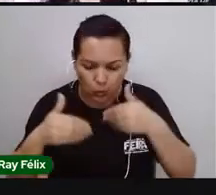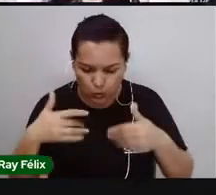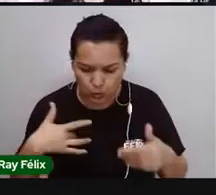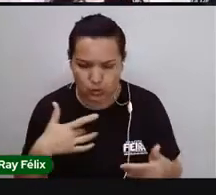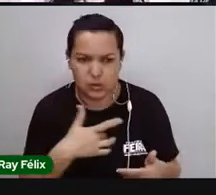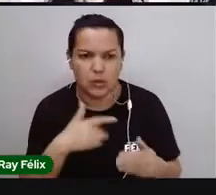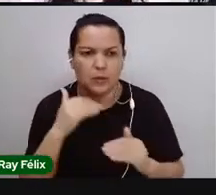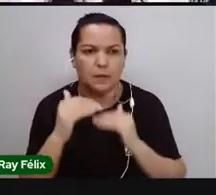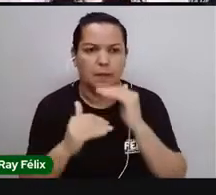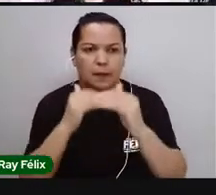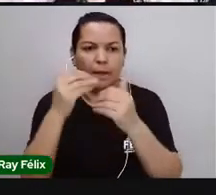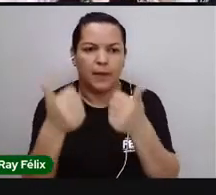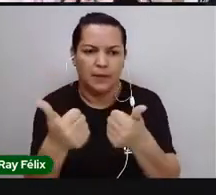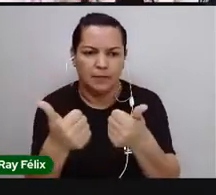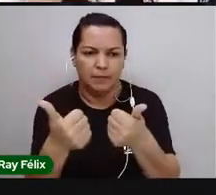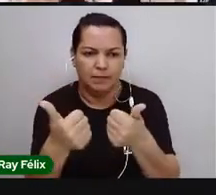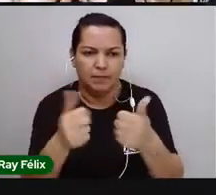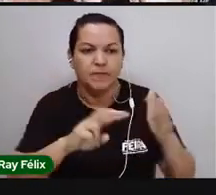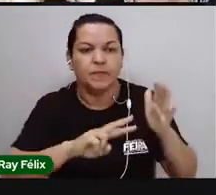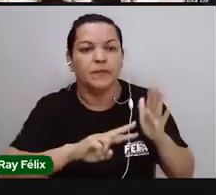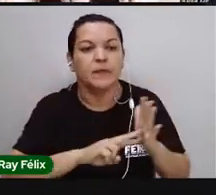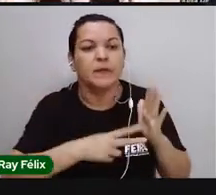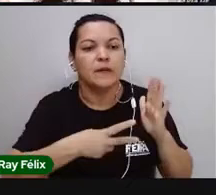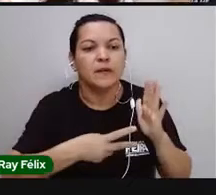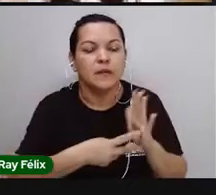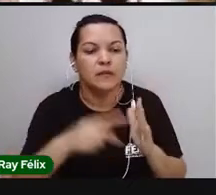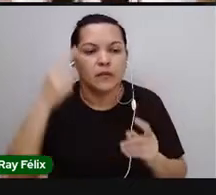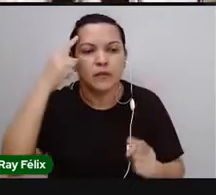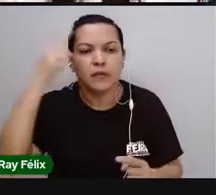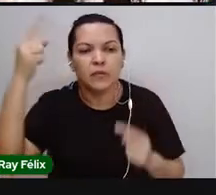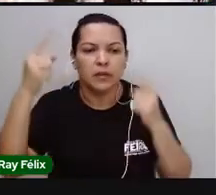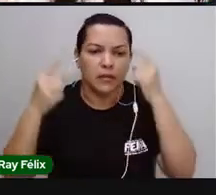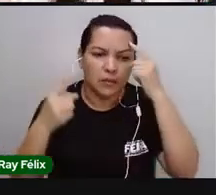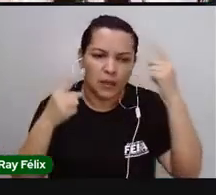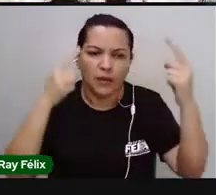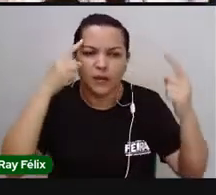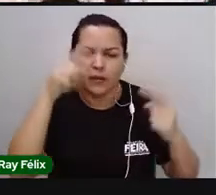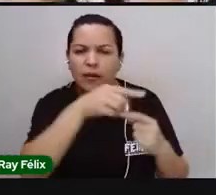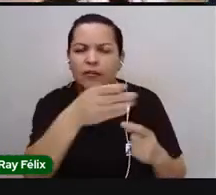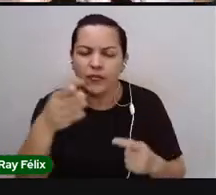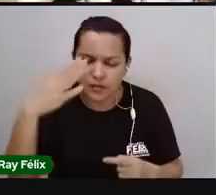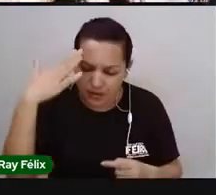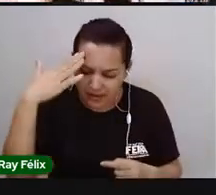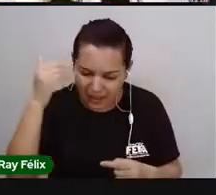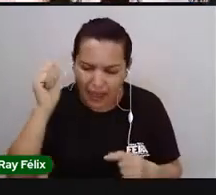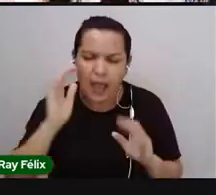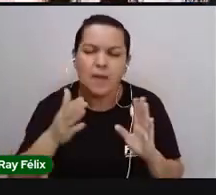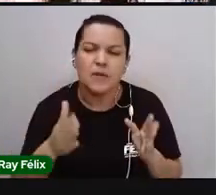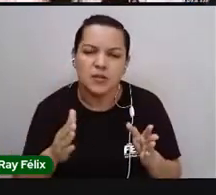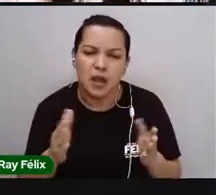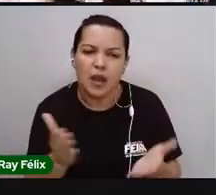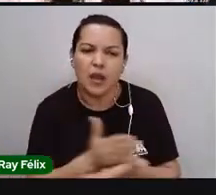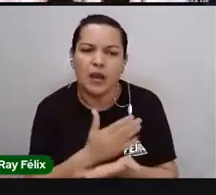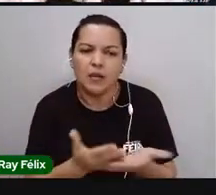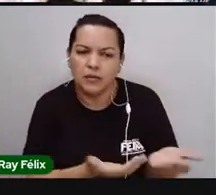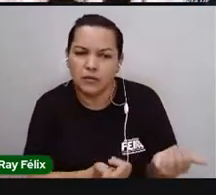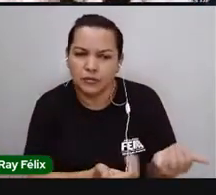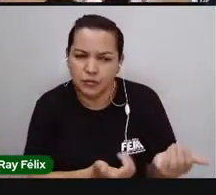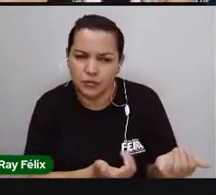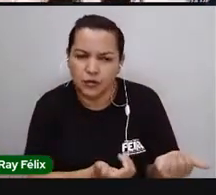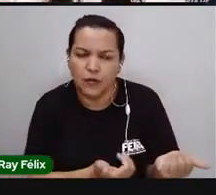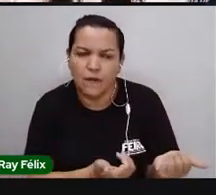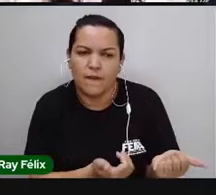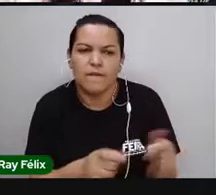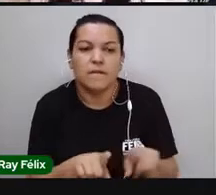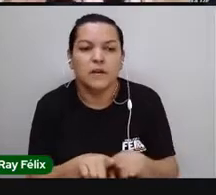O que que isso quer dizer? Que a gente precisa relembrar, eu sei que vocês já são adultos, alguns jovens também, né?